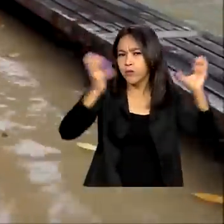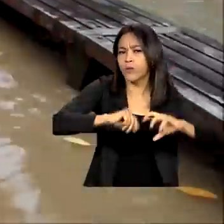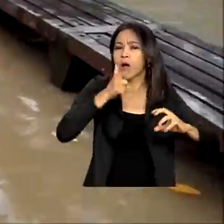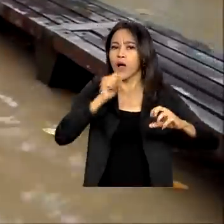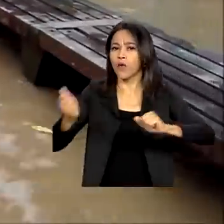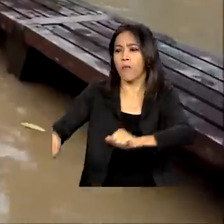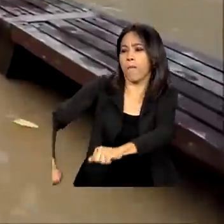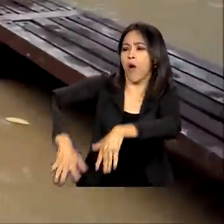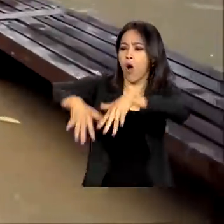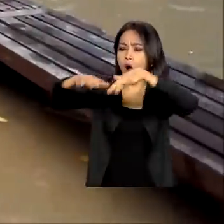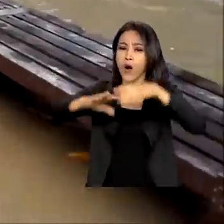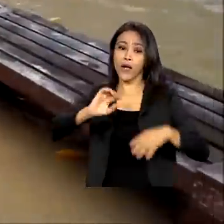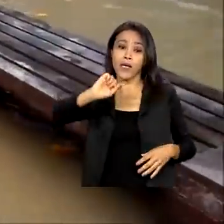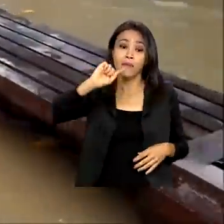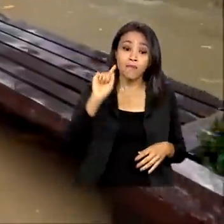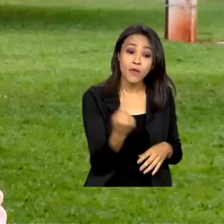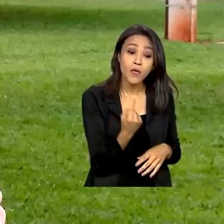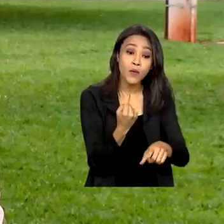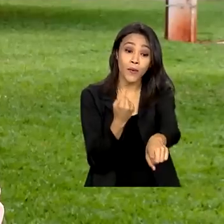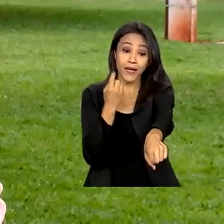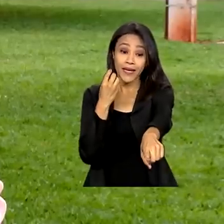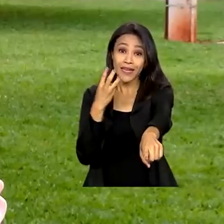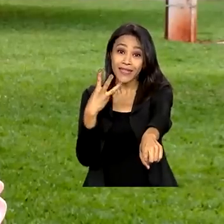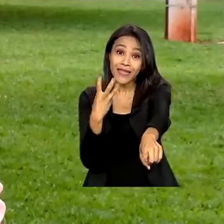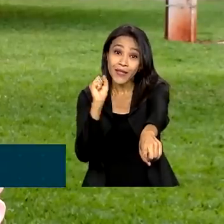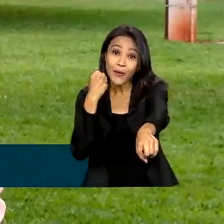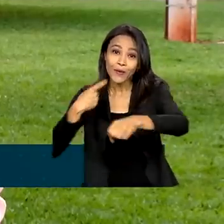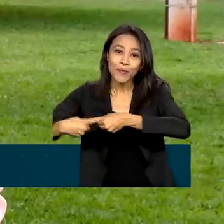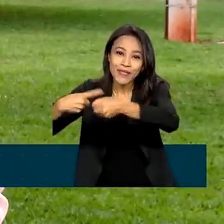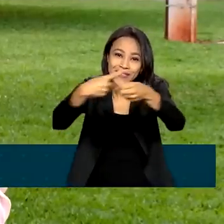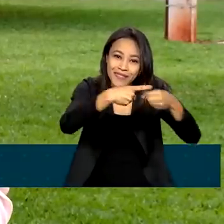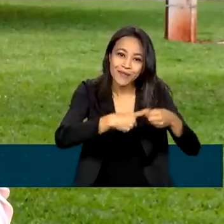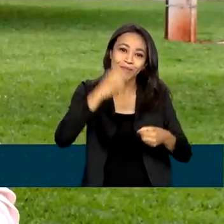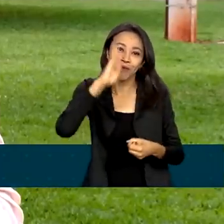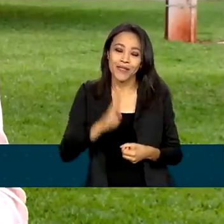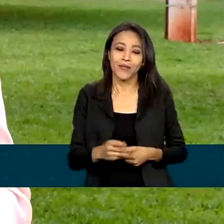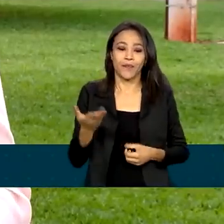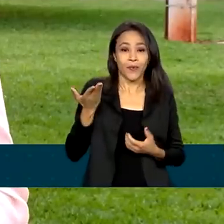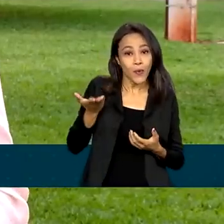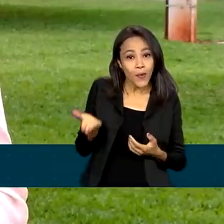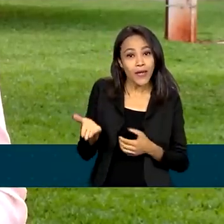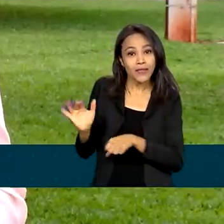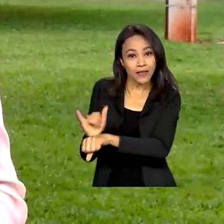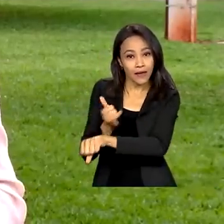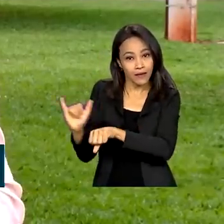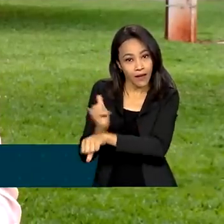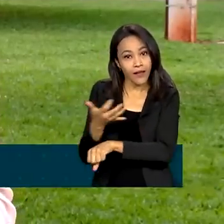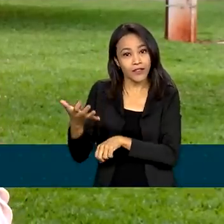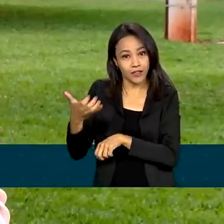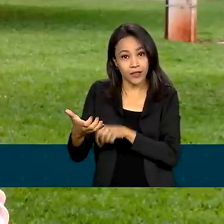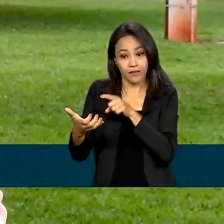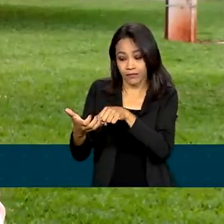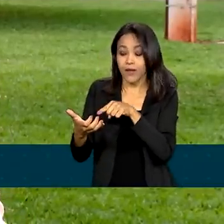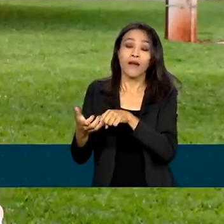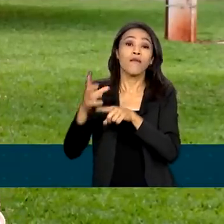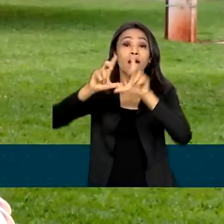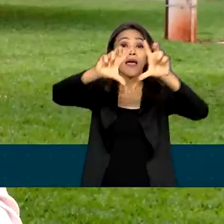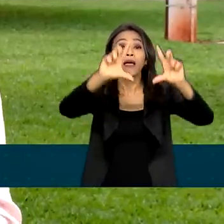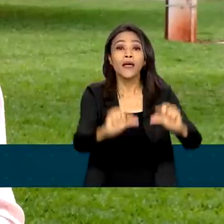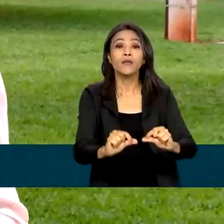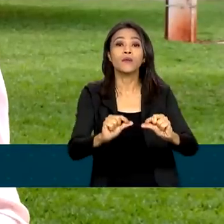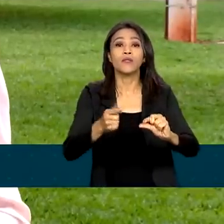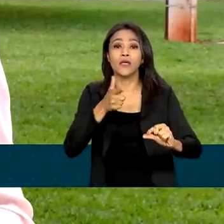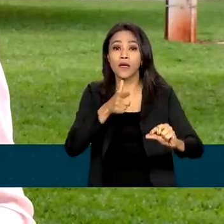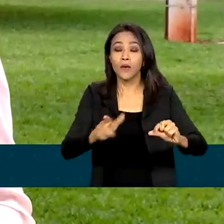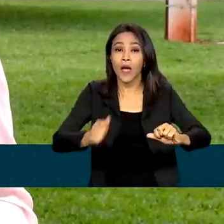.038 municípios brasileiros. Com a ferramenta Hydroville poderão ser tomadas medidas para diminuir os impactos de